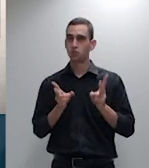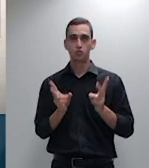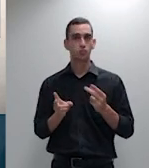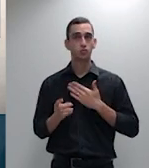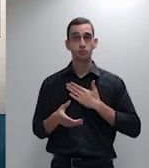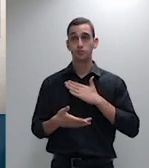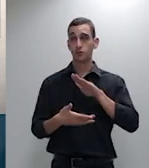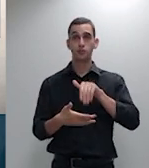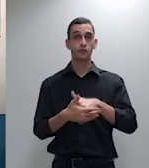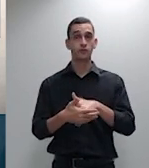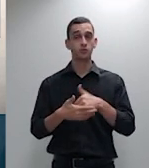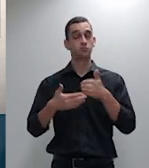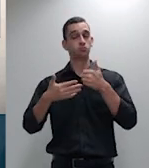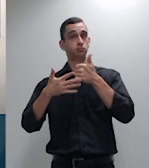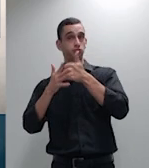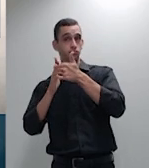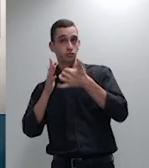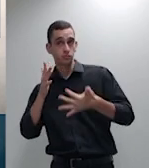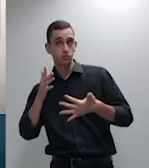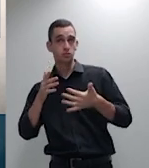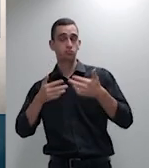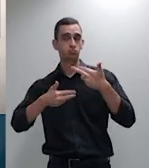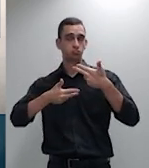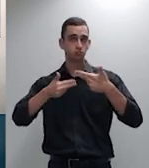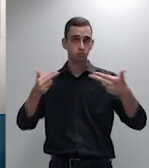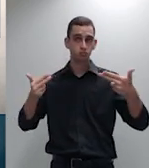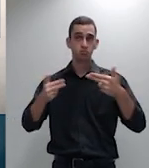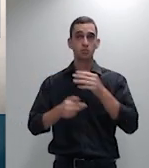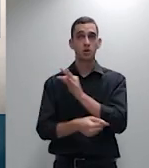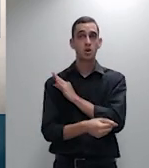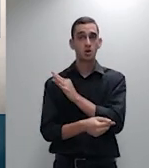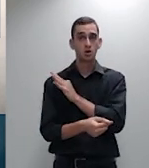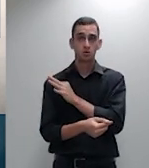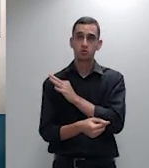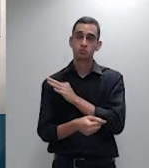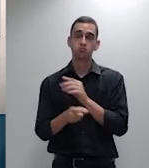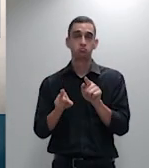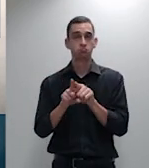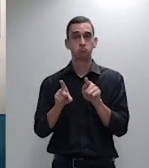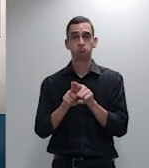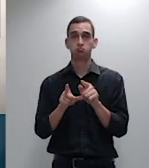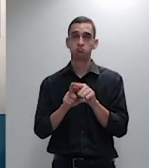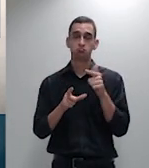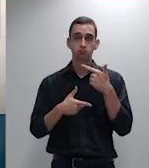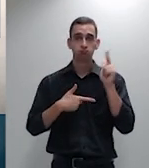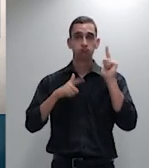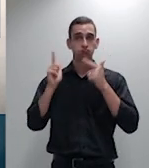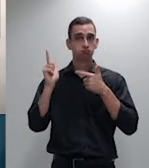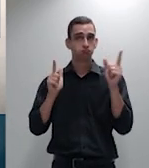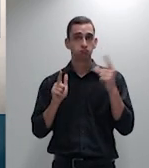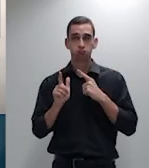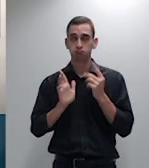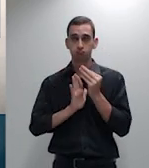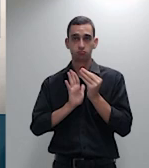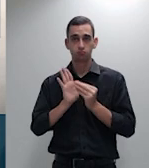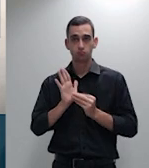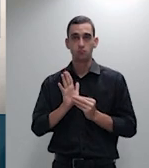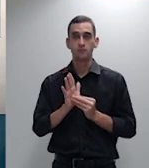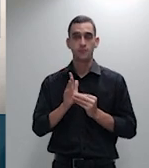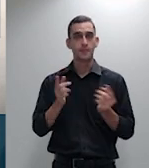técnica e não querendo jamais alargar o âmbito de aplicação da ação recisória eu insisto